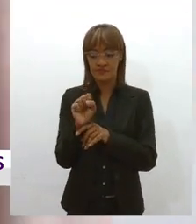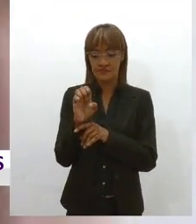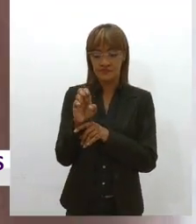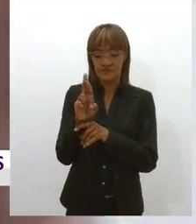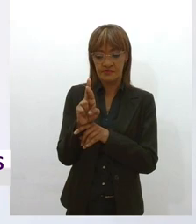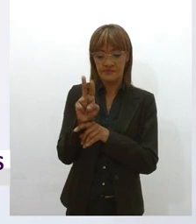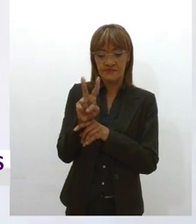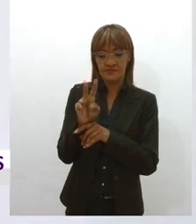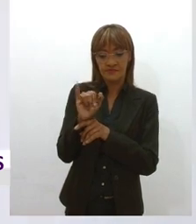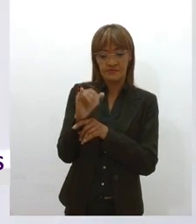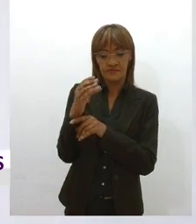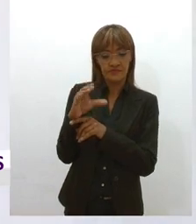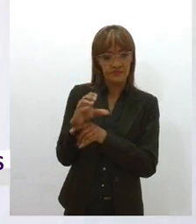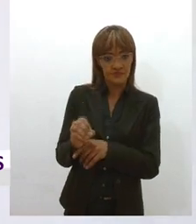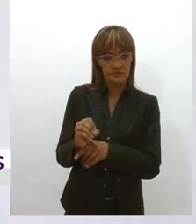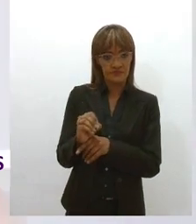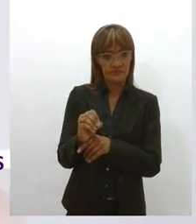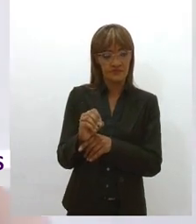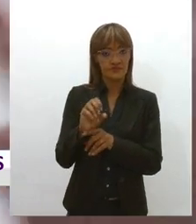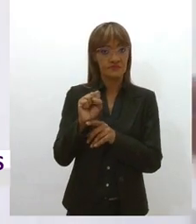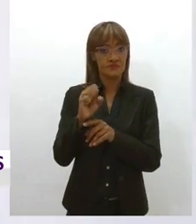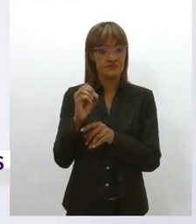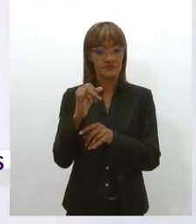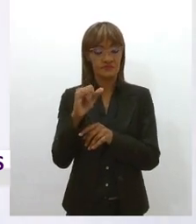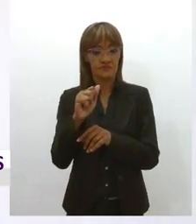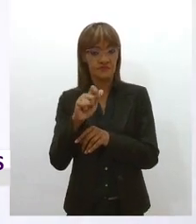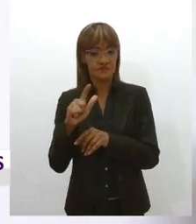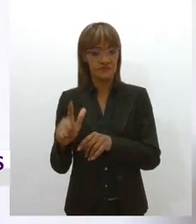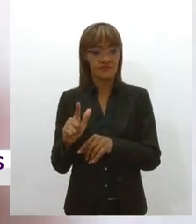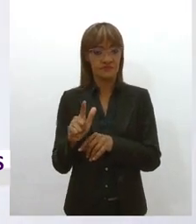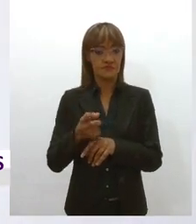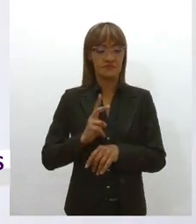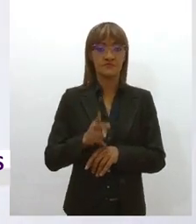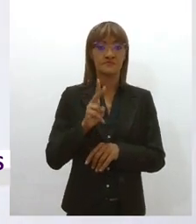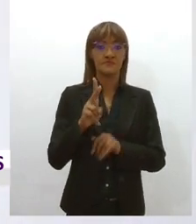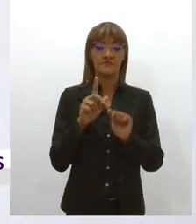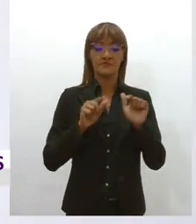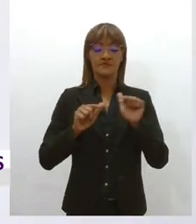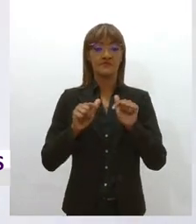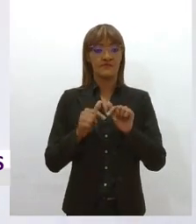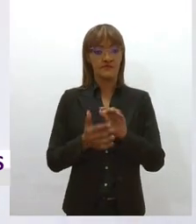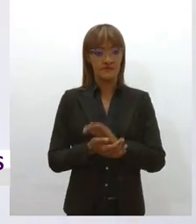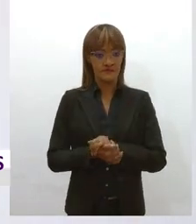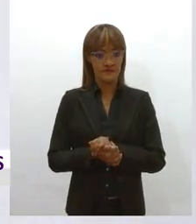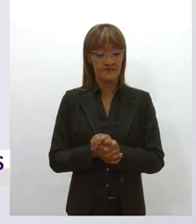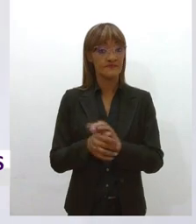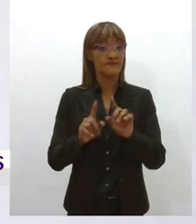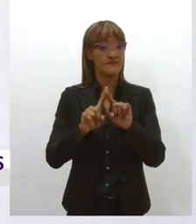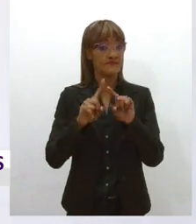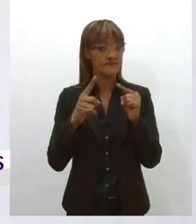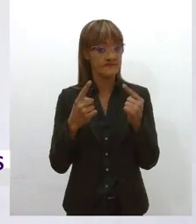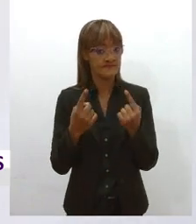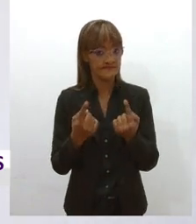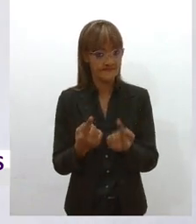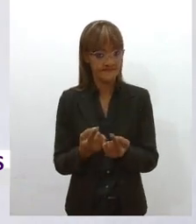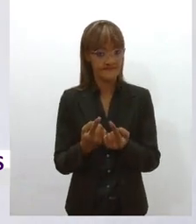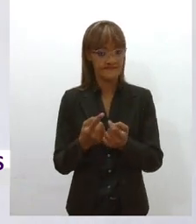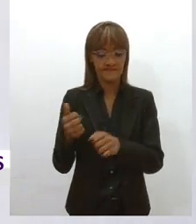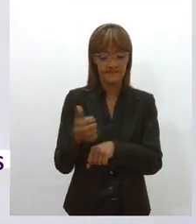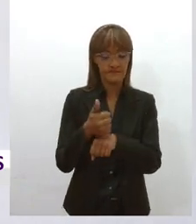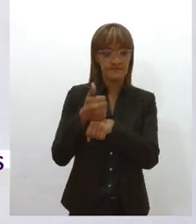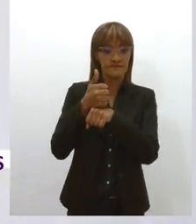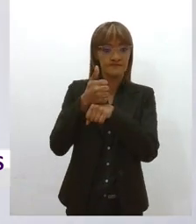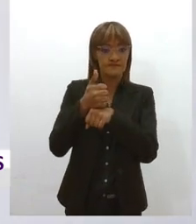gente faz o Enem vestibular, a gente concorre para o curso de serviço social. Sim. Agora, né, o profissional é o